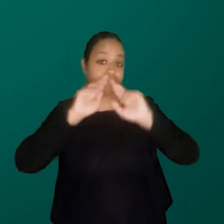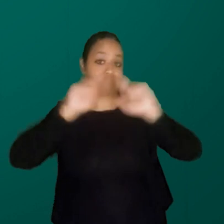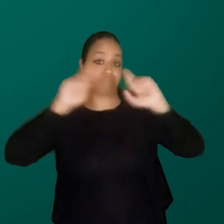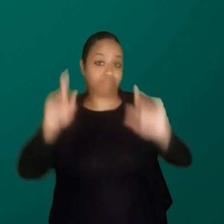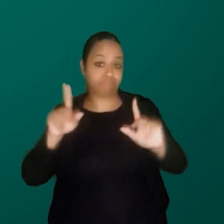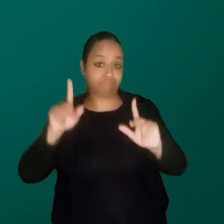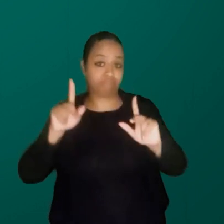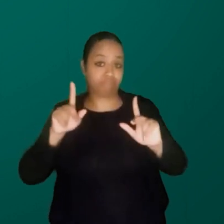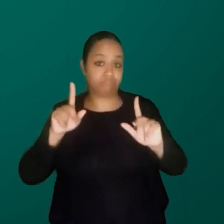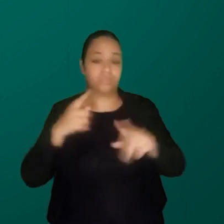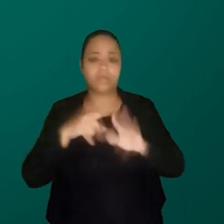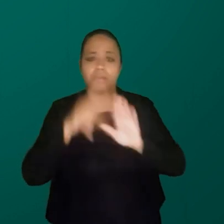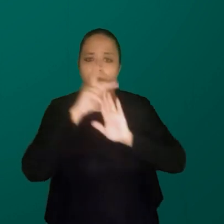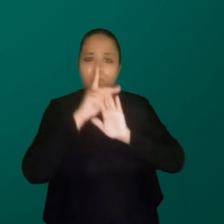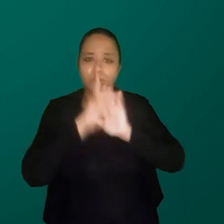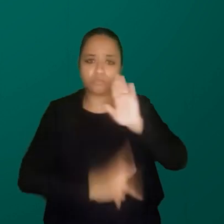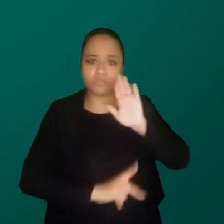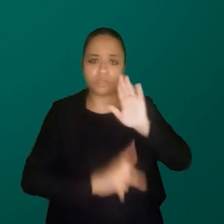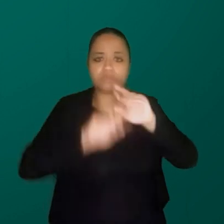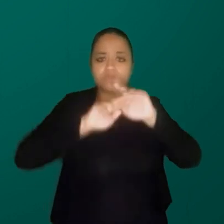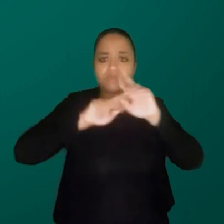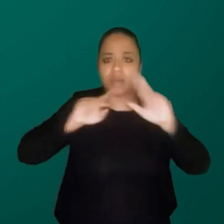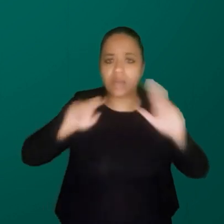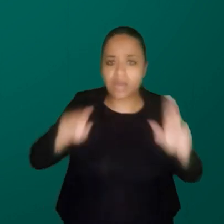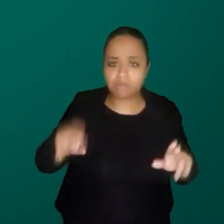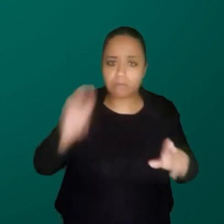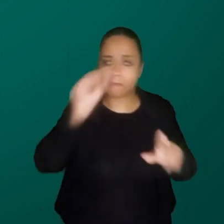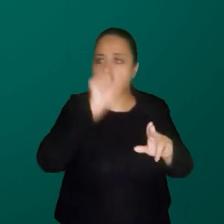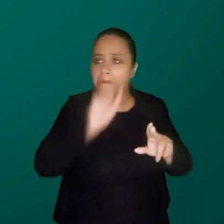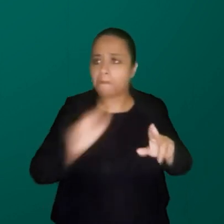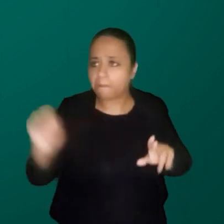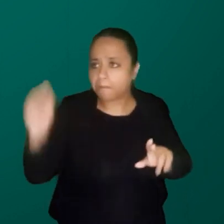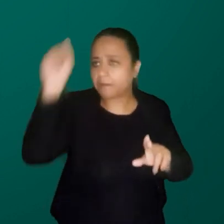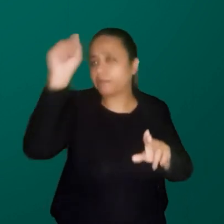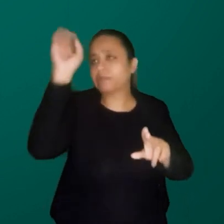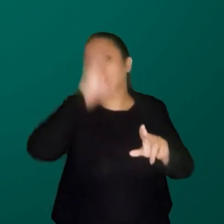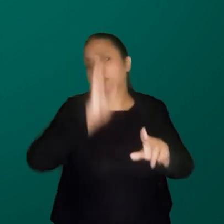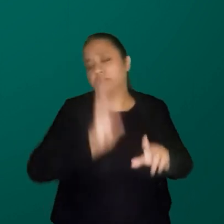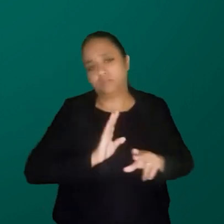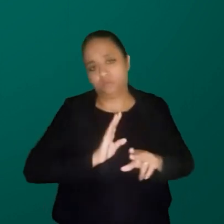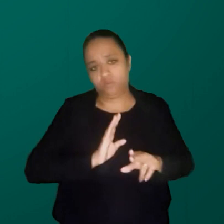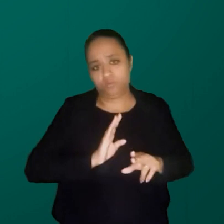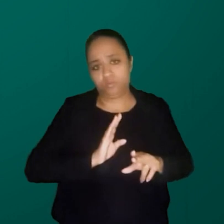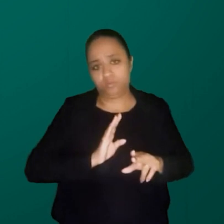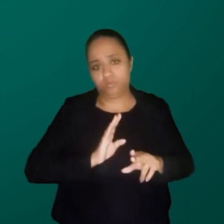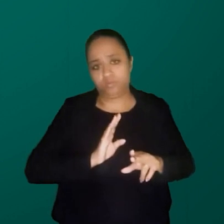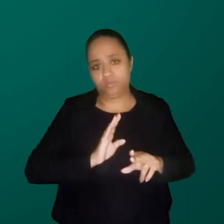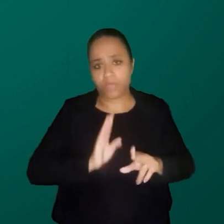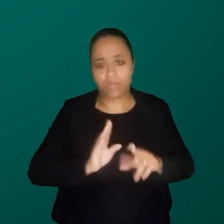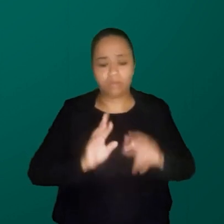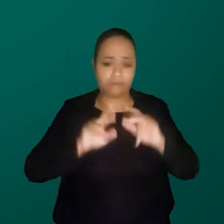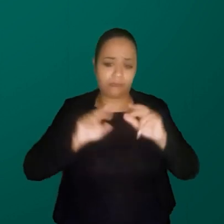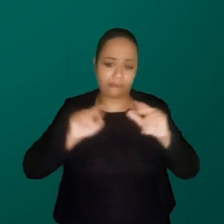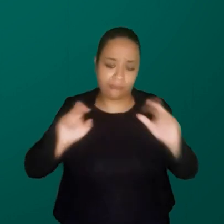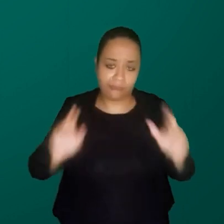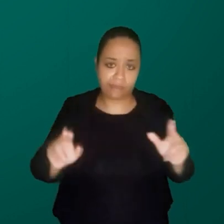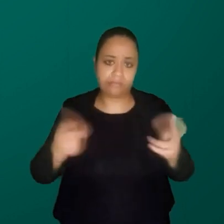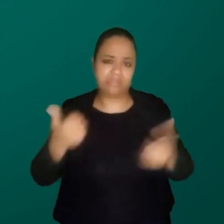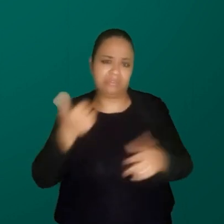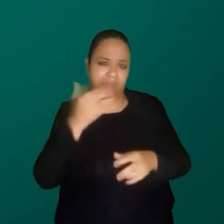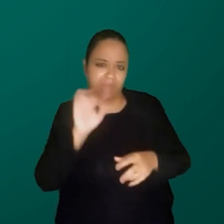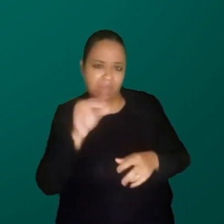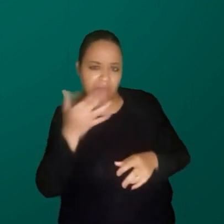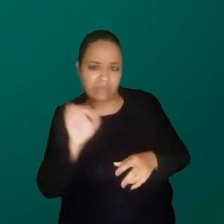um monte de projetos desses pelo Brasil fazendo diferente. Não tem tantos, assim, gente, um monte, sim, uns dez,